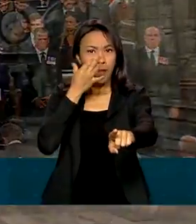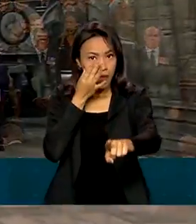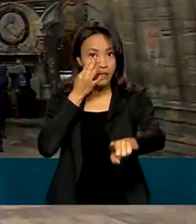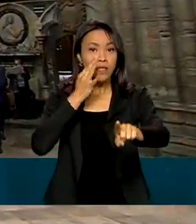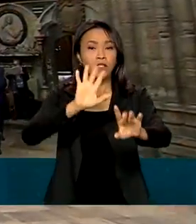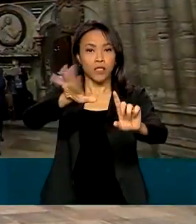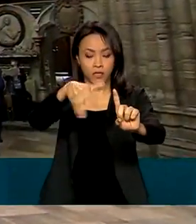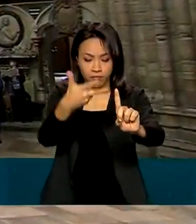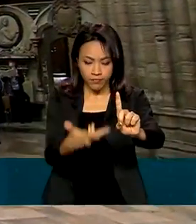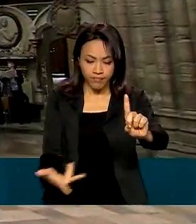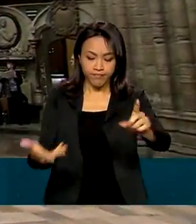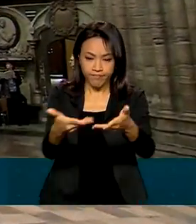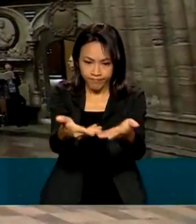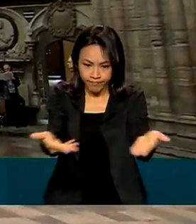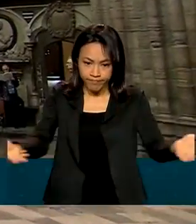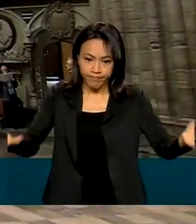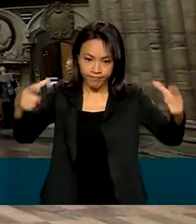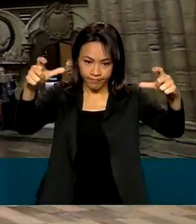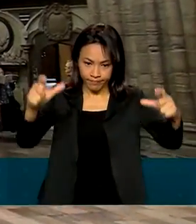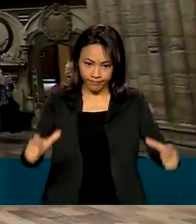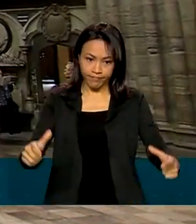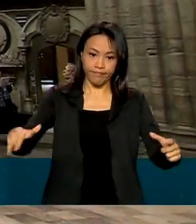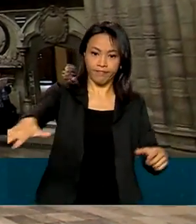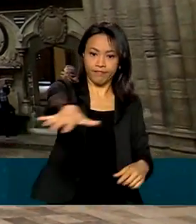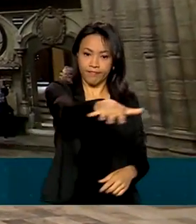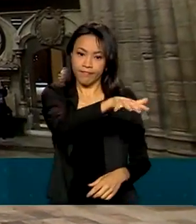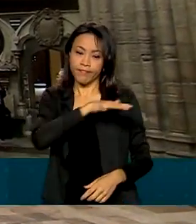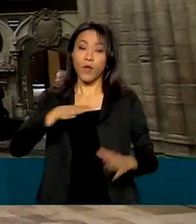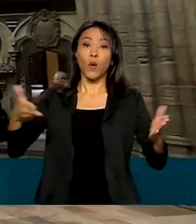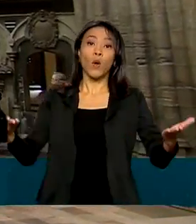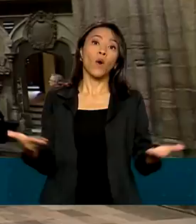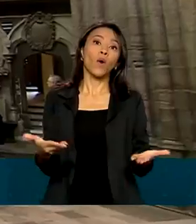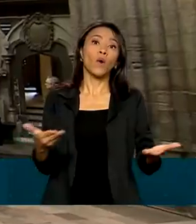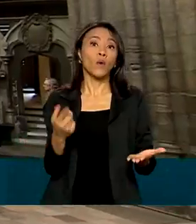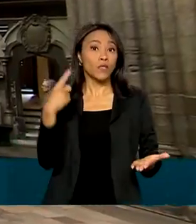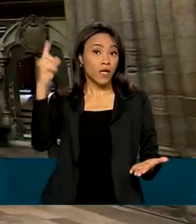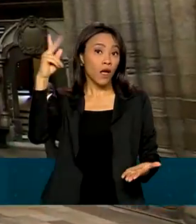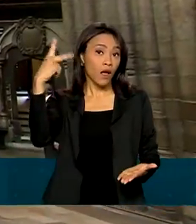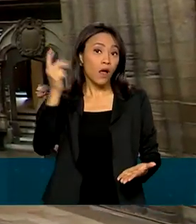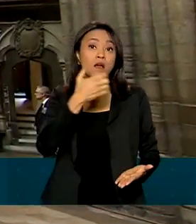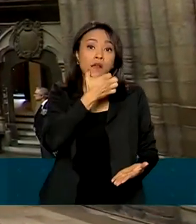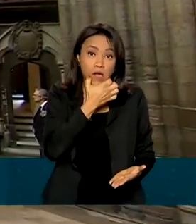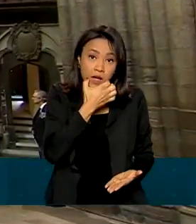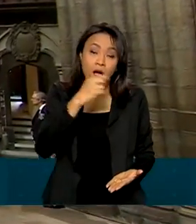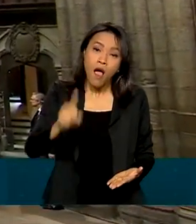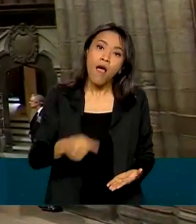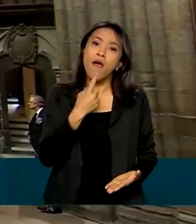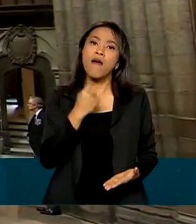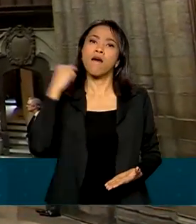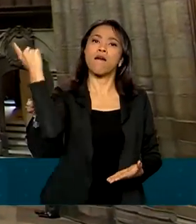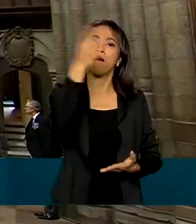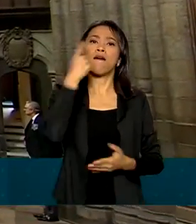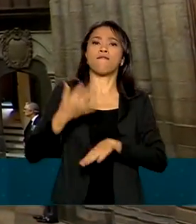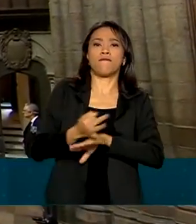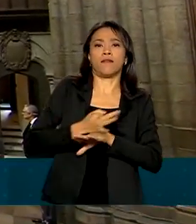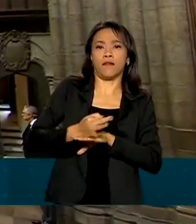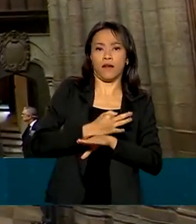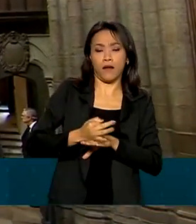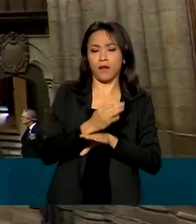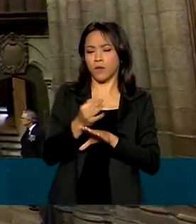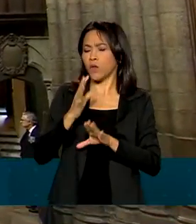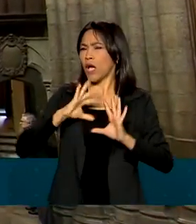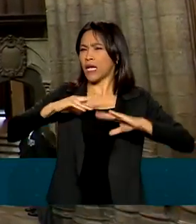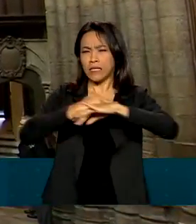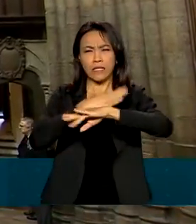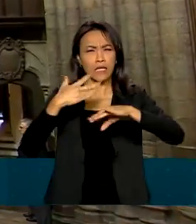acontece na abadia de Westminster. A cidade hoje é feriado aqui na cidade de Londres. A cidade está toda mobilizada